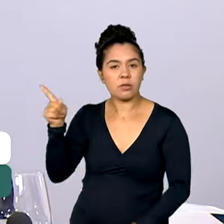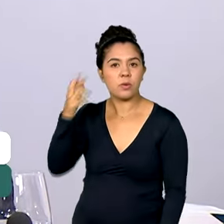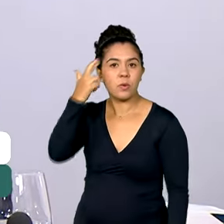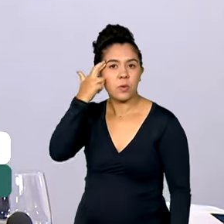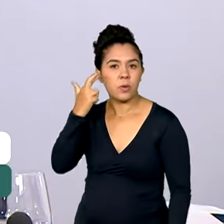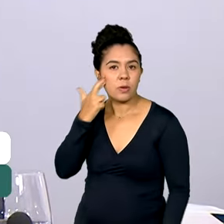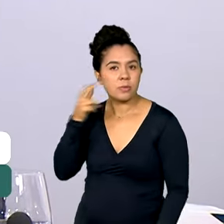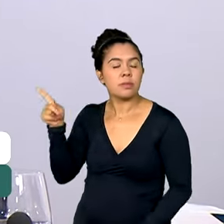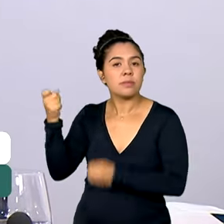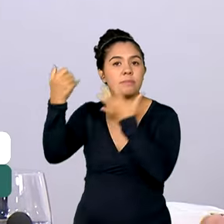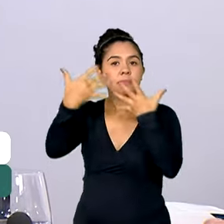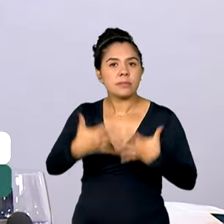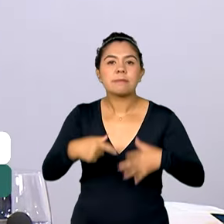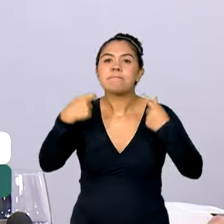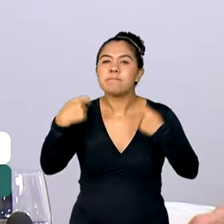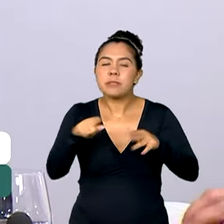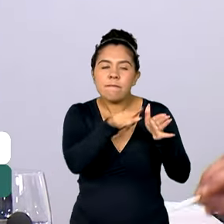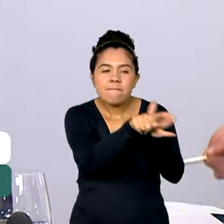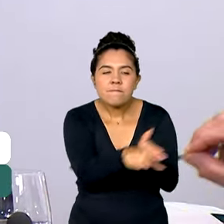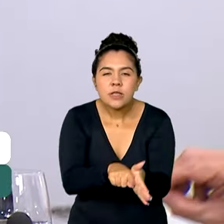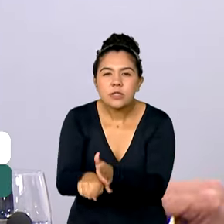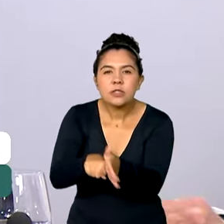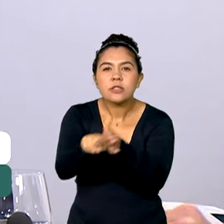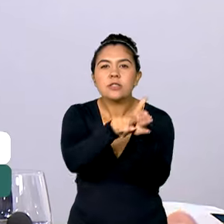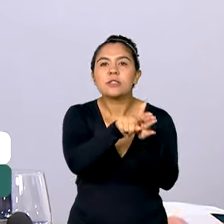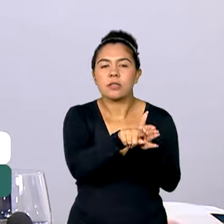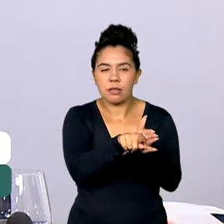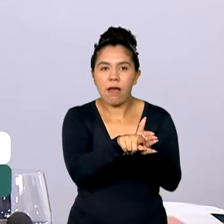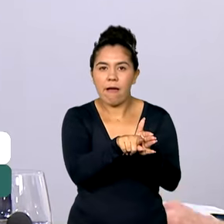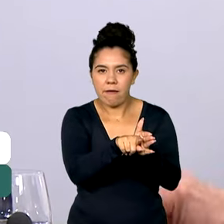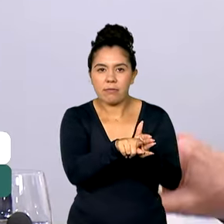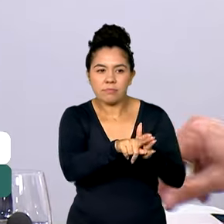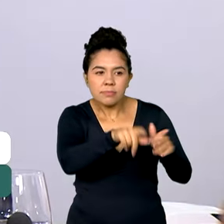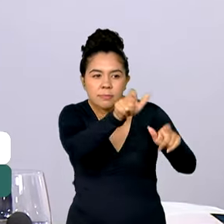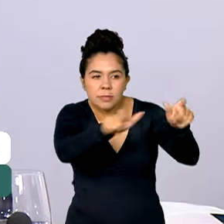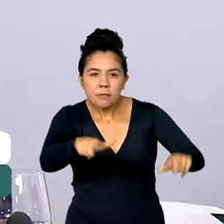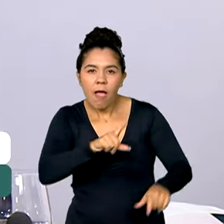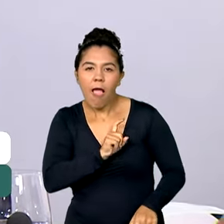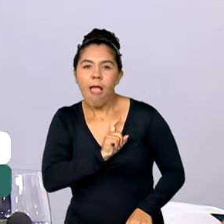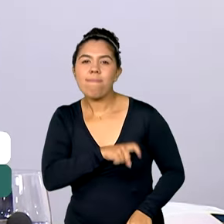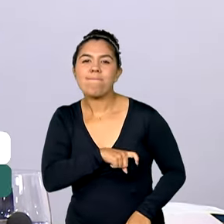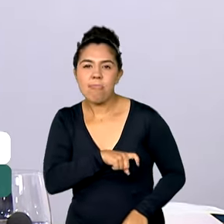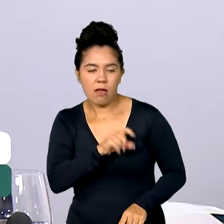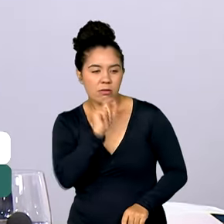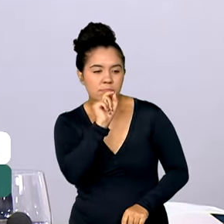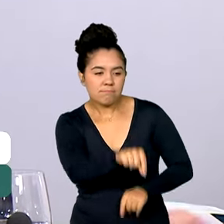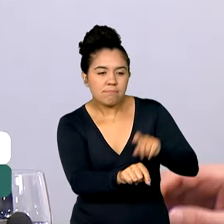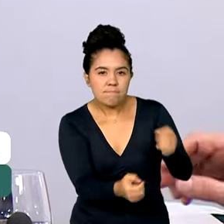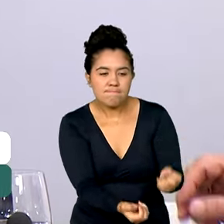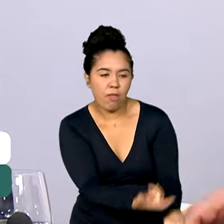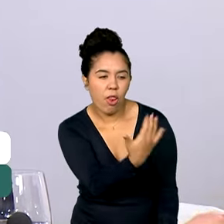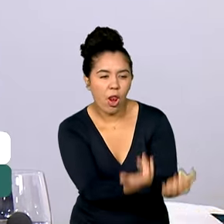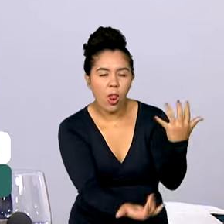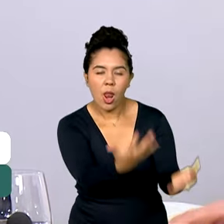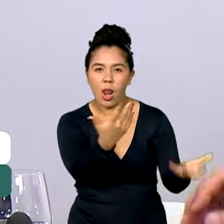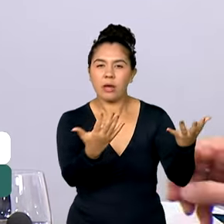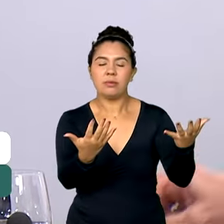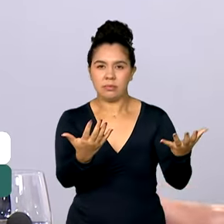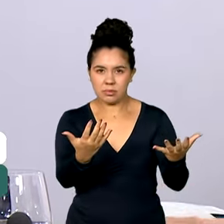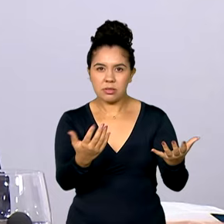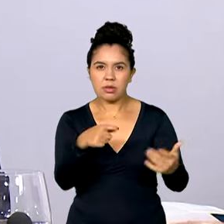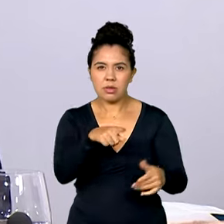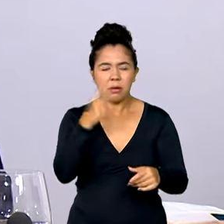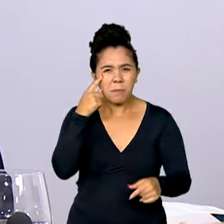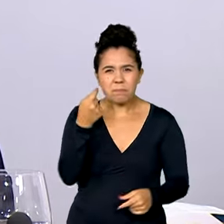incêndios criminosos e punir os responsáveis. É muito evidente que, diante desse contexto, a quantidade